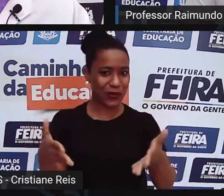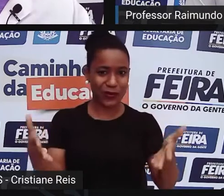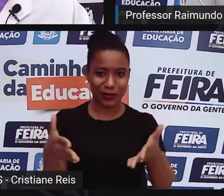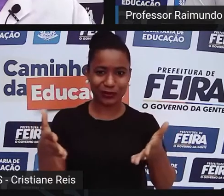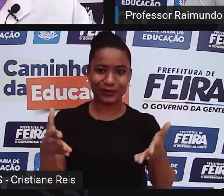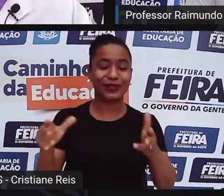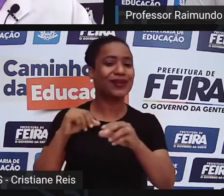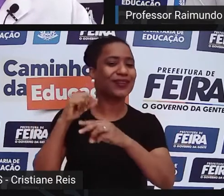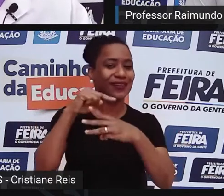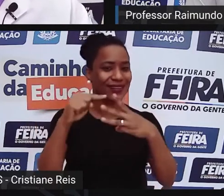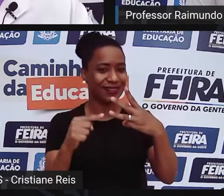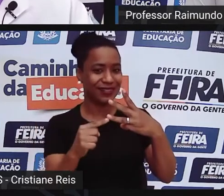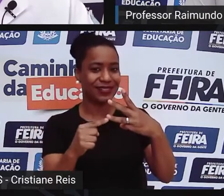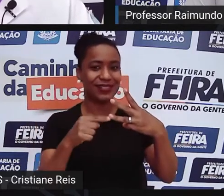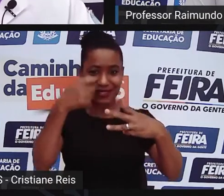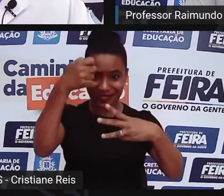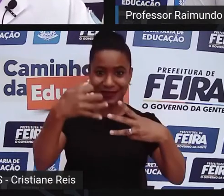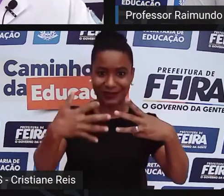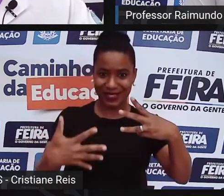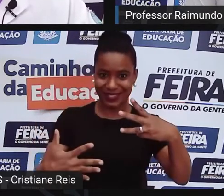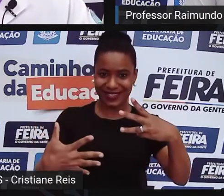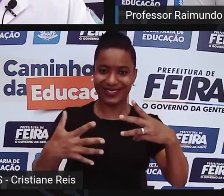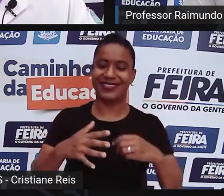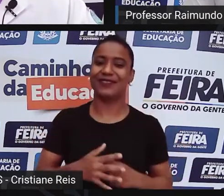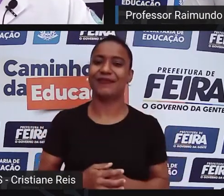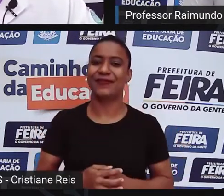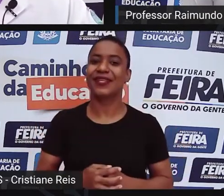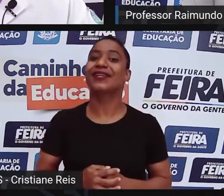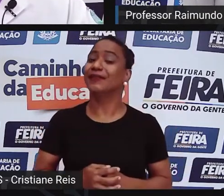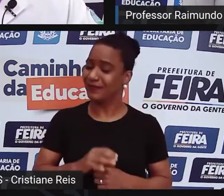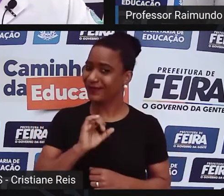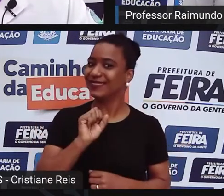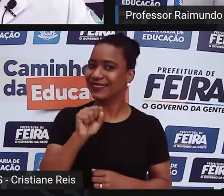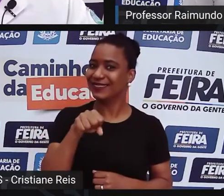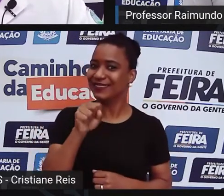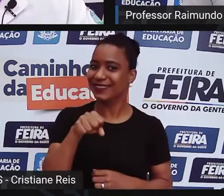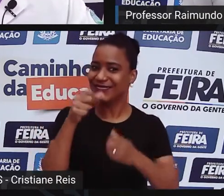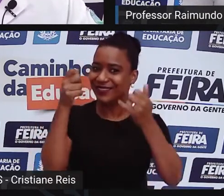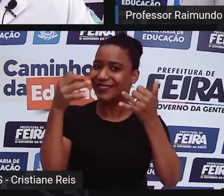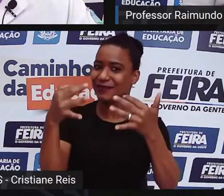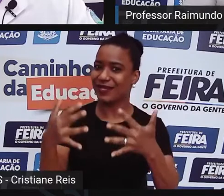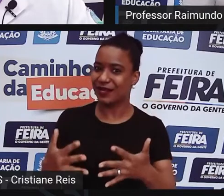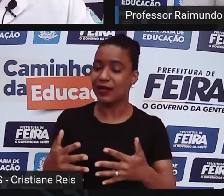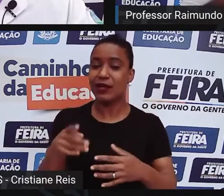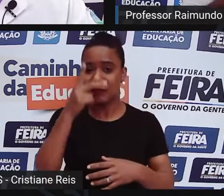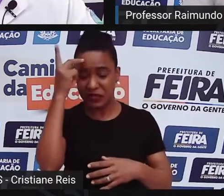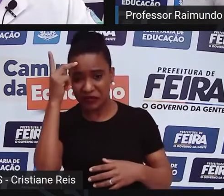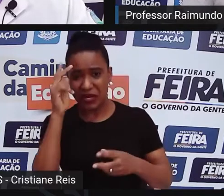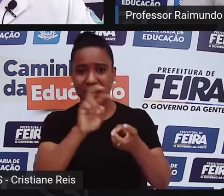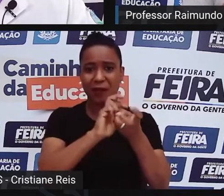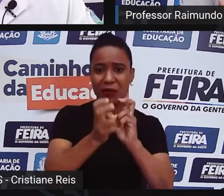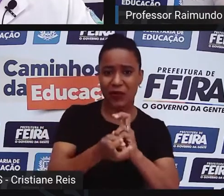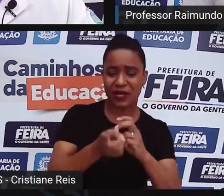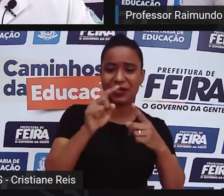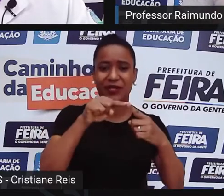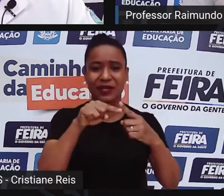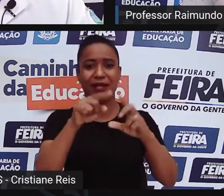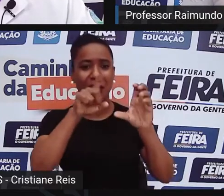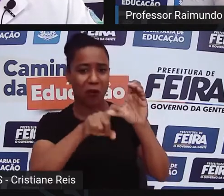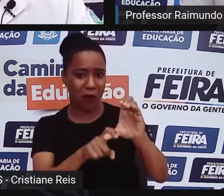Sim, muita gente se retrata da capoeira, capoeira angola, capoeira regional, capoeira